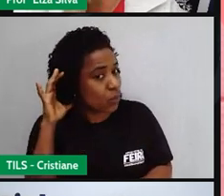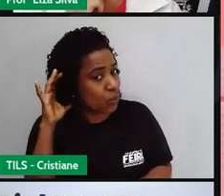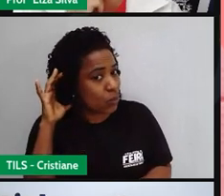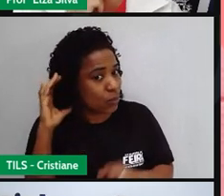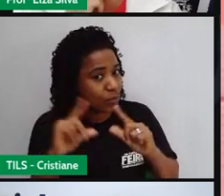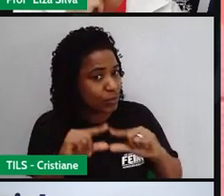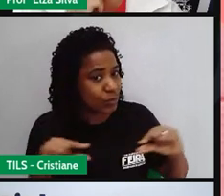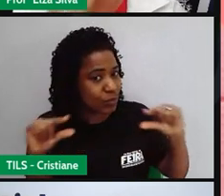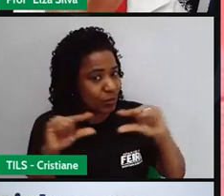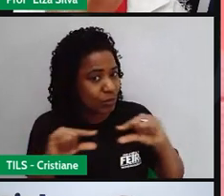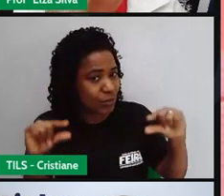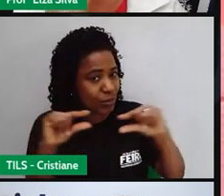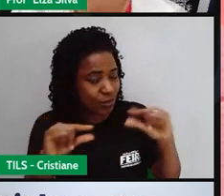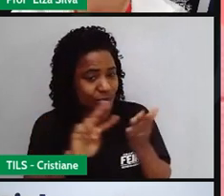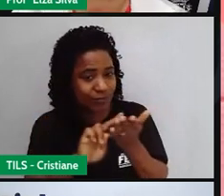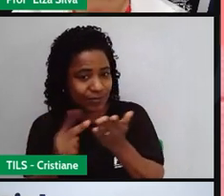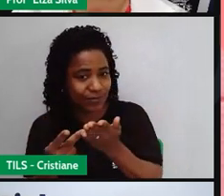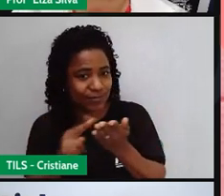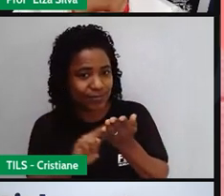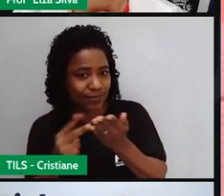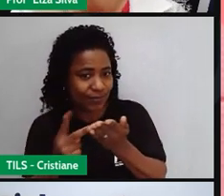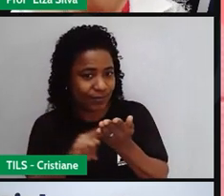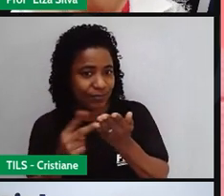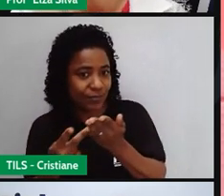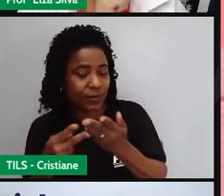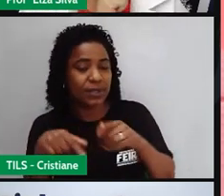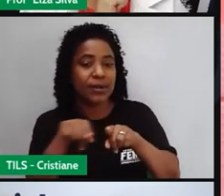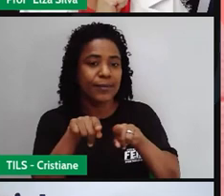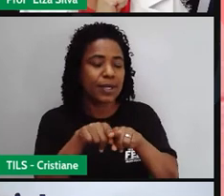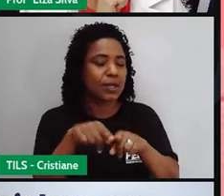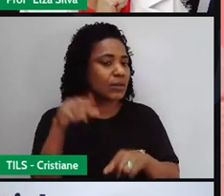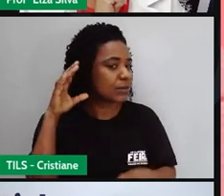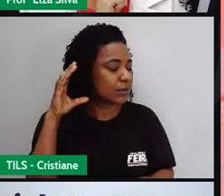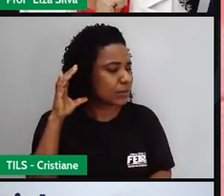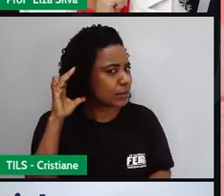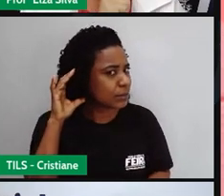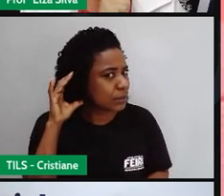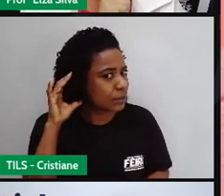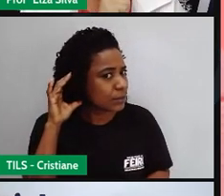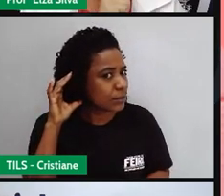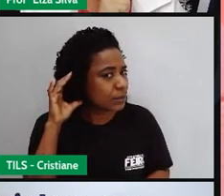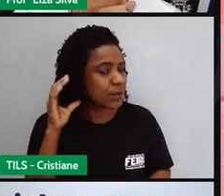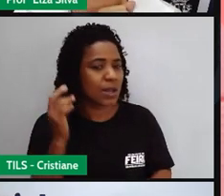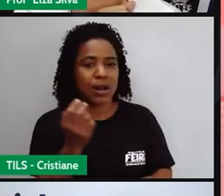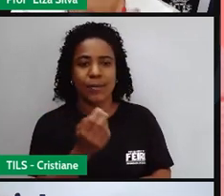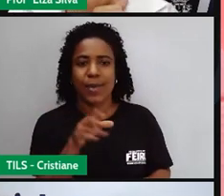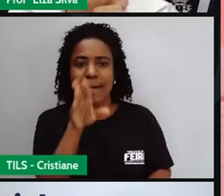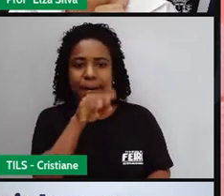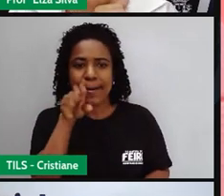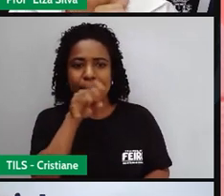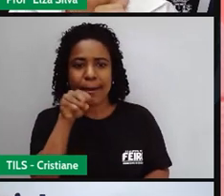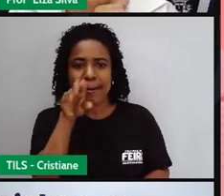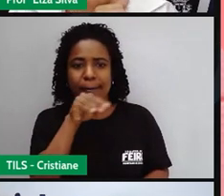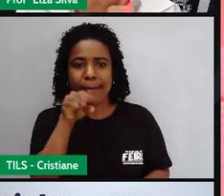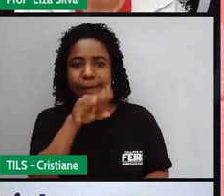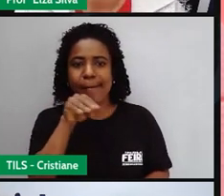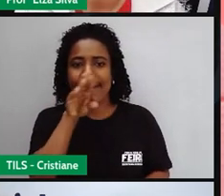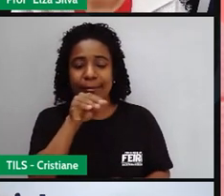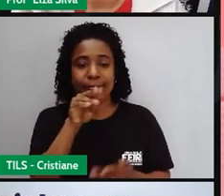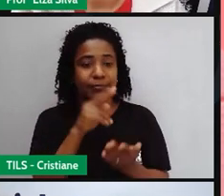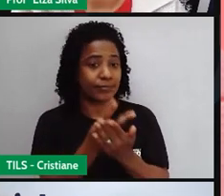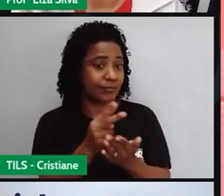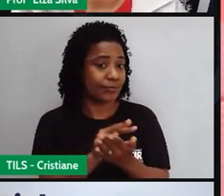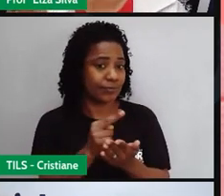e praticar a sua pronúncia. Eu vou deixar aqui uma sugestão bem legal agora para o dia dos namorados. Vocês podem